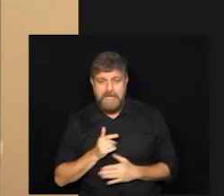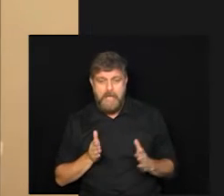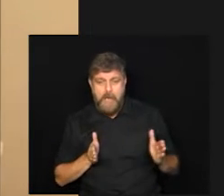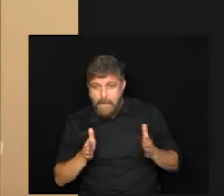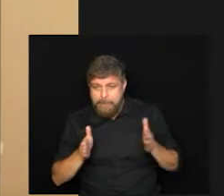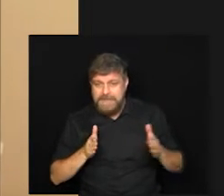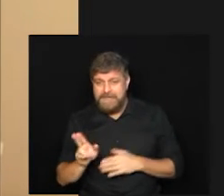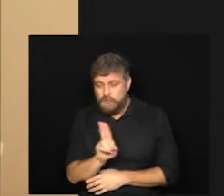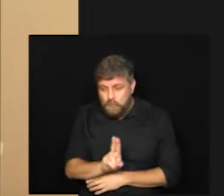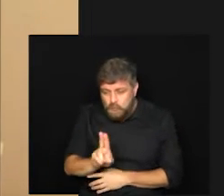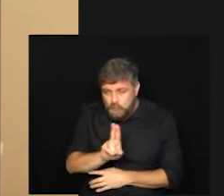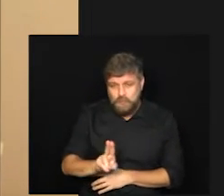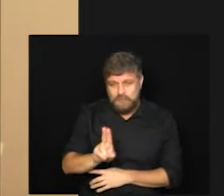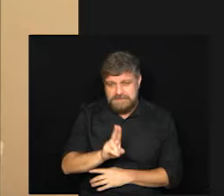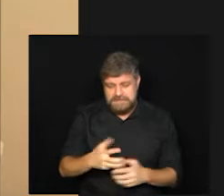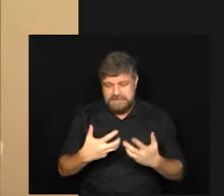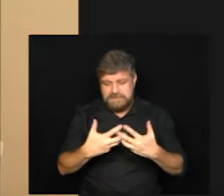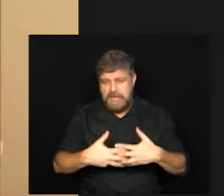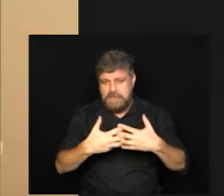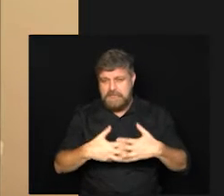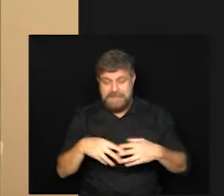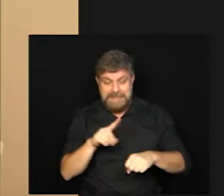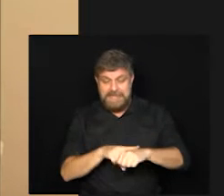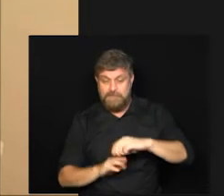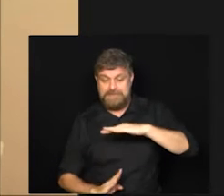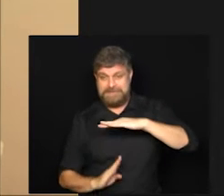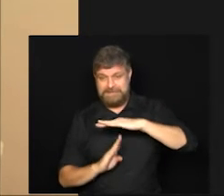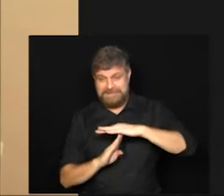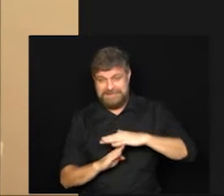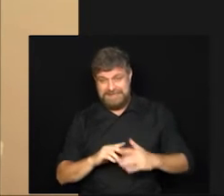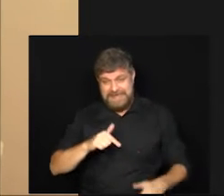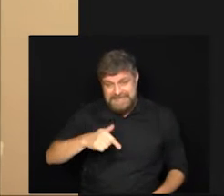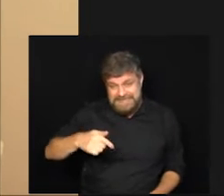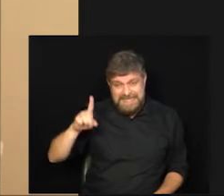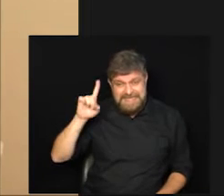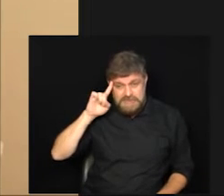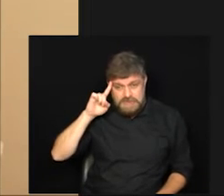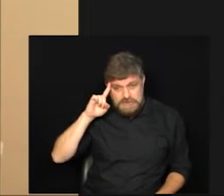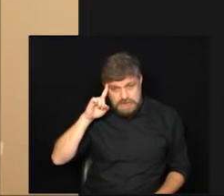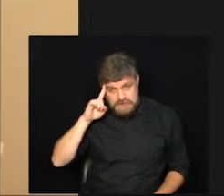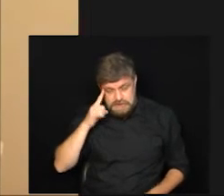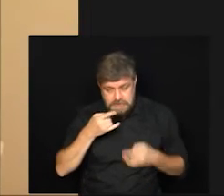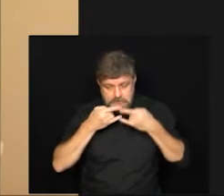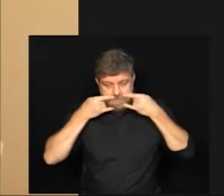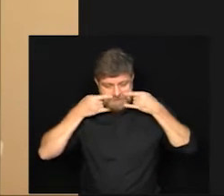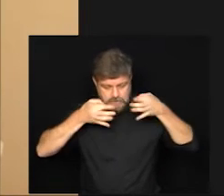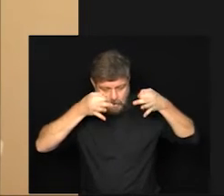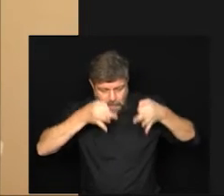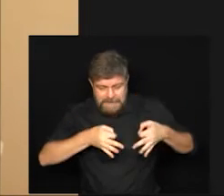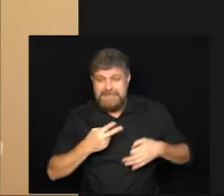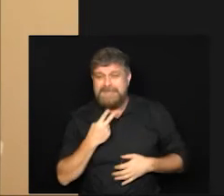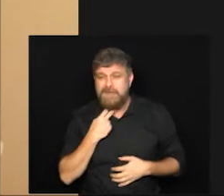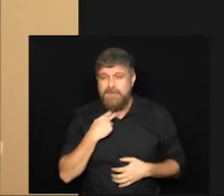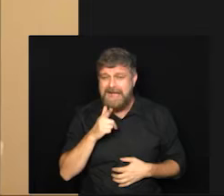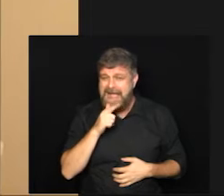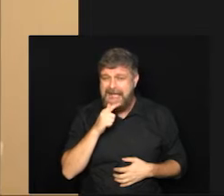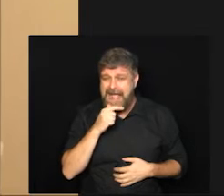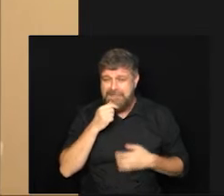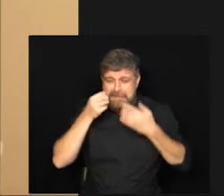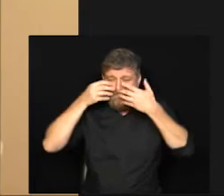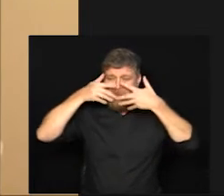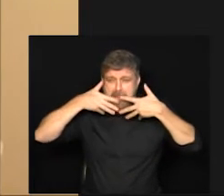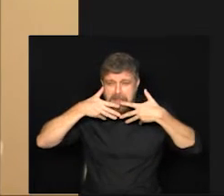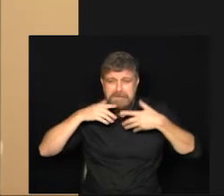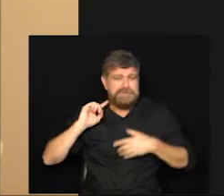reutilização determinado de sete dias se uso correto se não molhar se não tiver